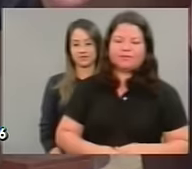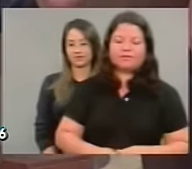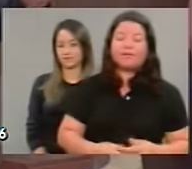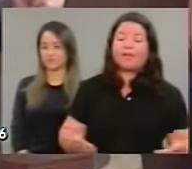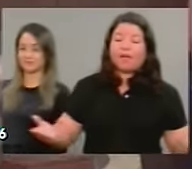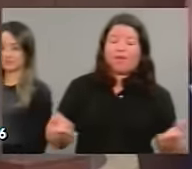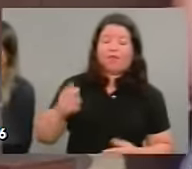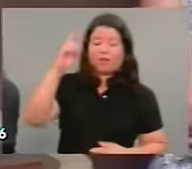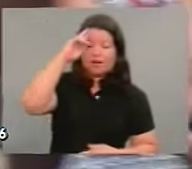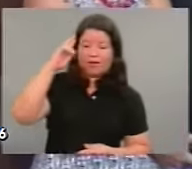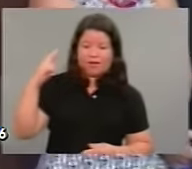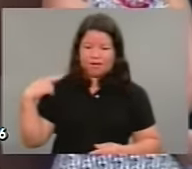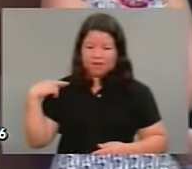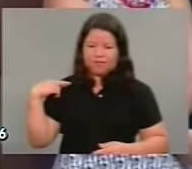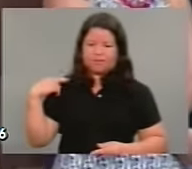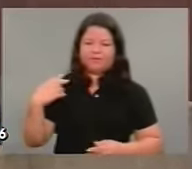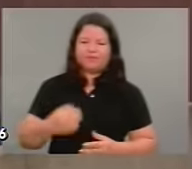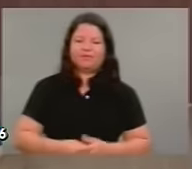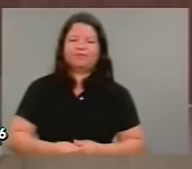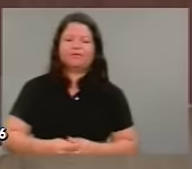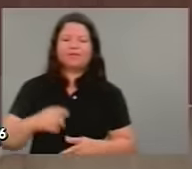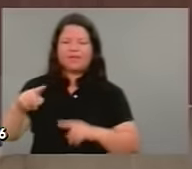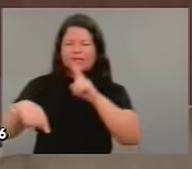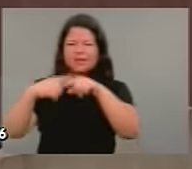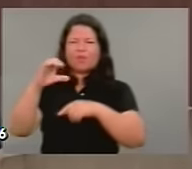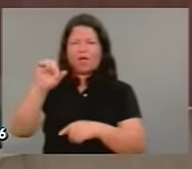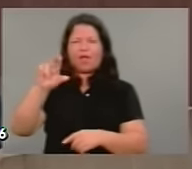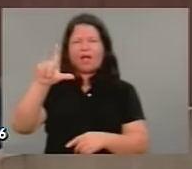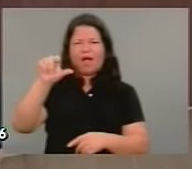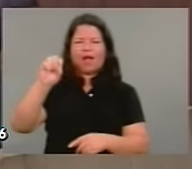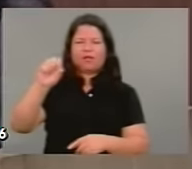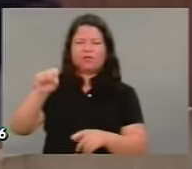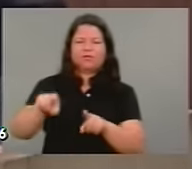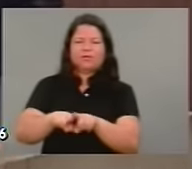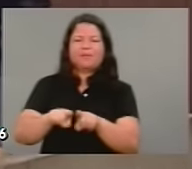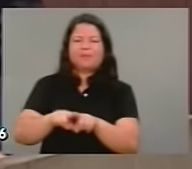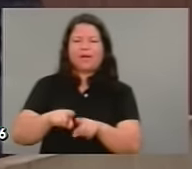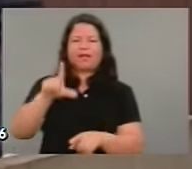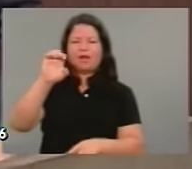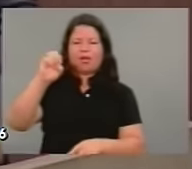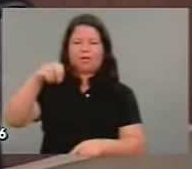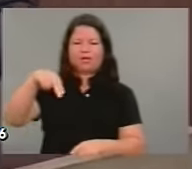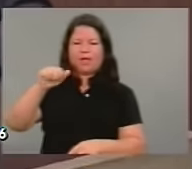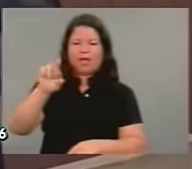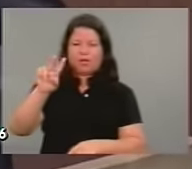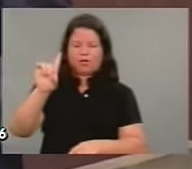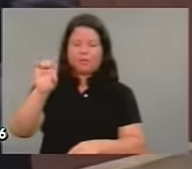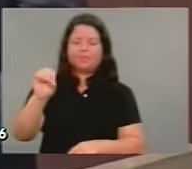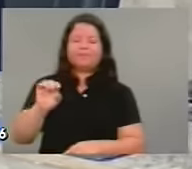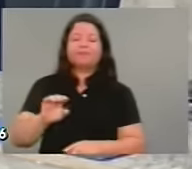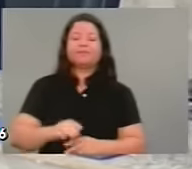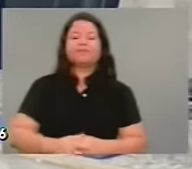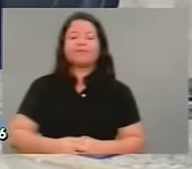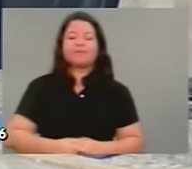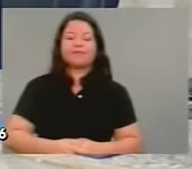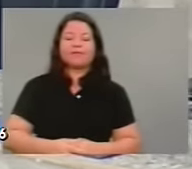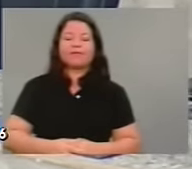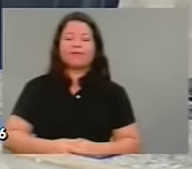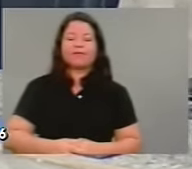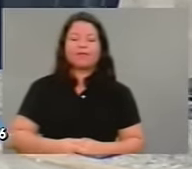Marques e o deputado Carlos Márcia haviam me solicitado também o deputado Leonardo Pinheiro. Deputado Raquel. Deputado Renato, eu quero aqui